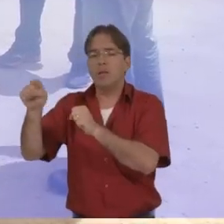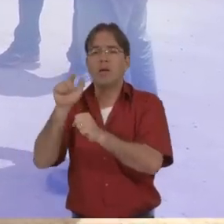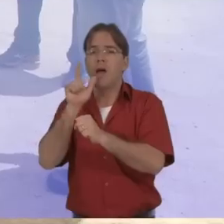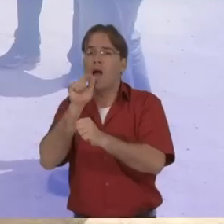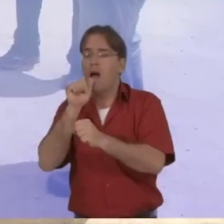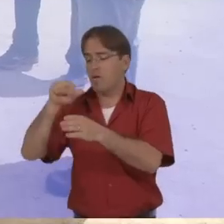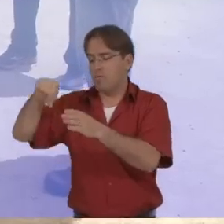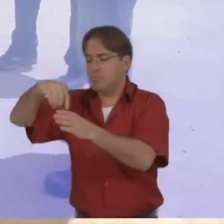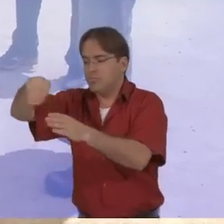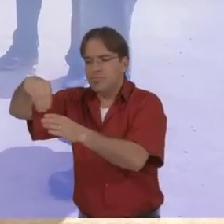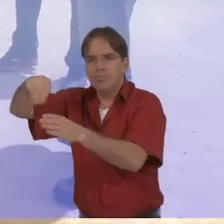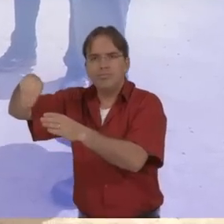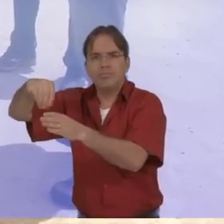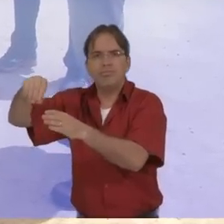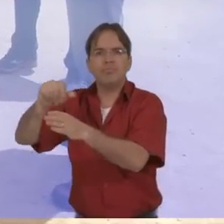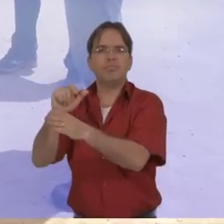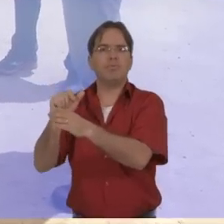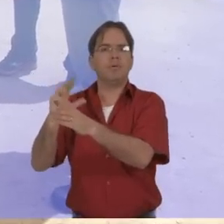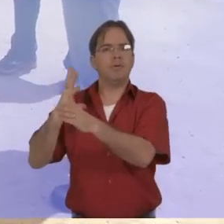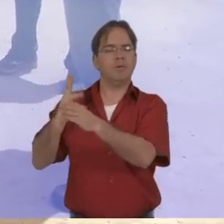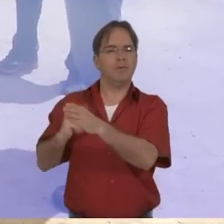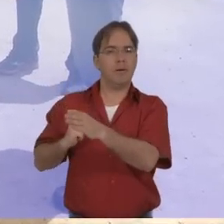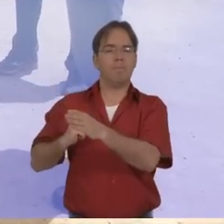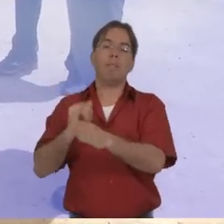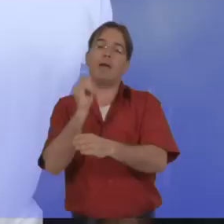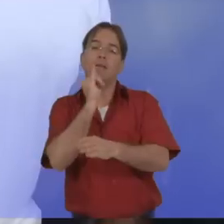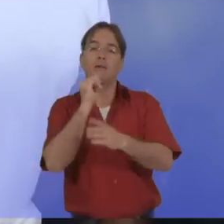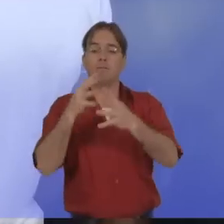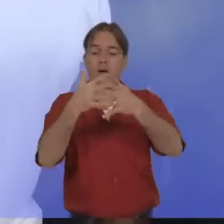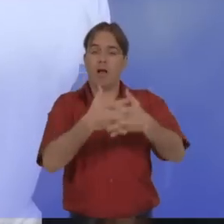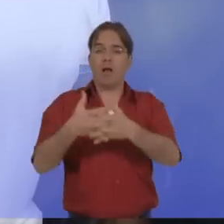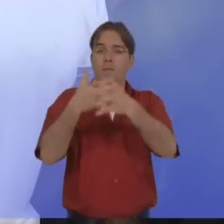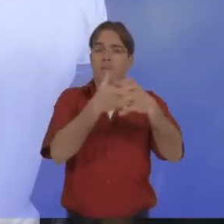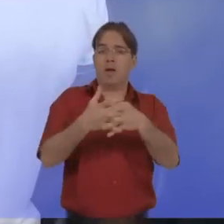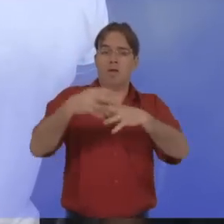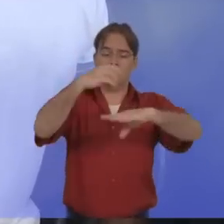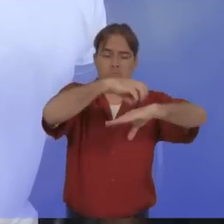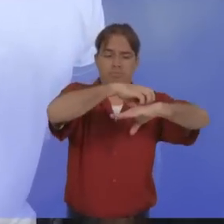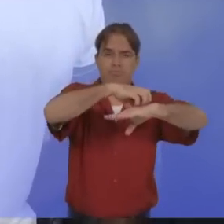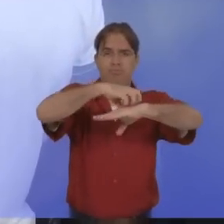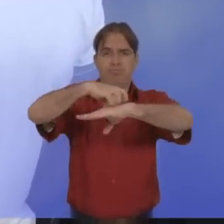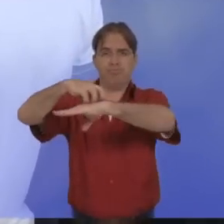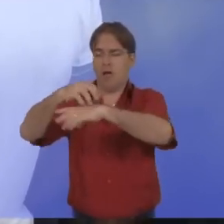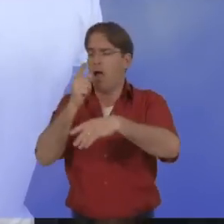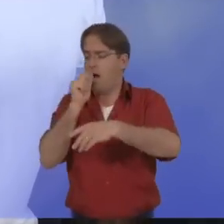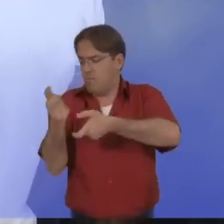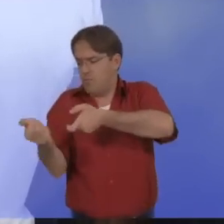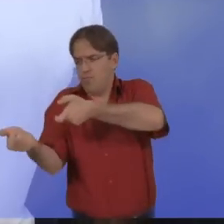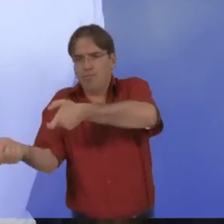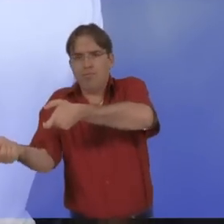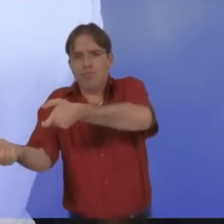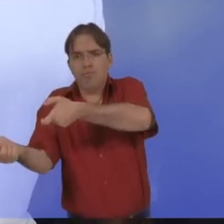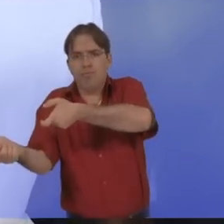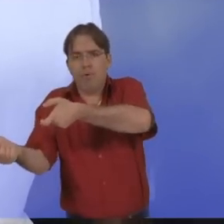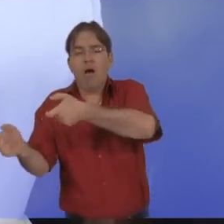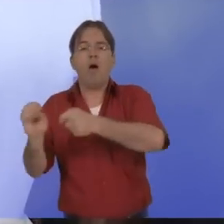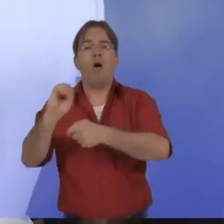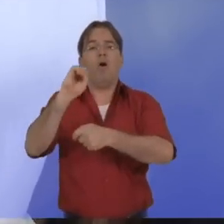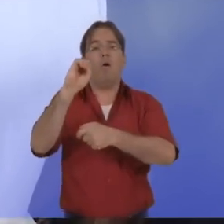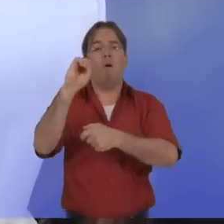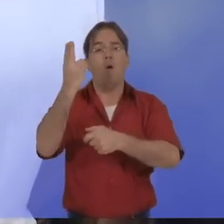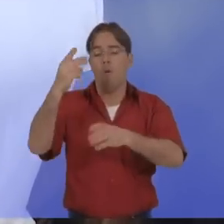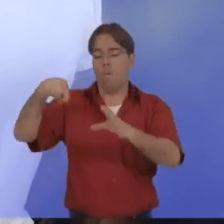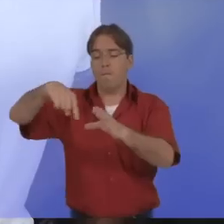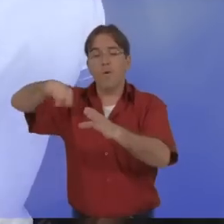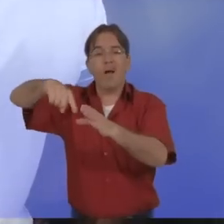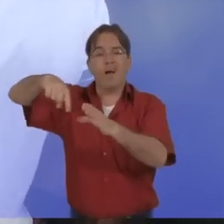clarificação das águas, quer sejam águas distribuídas pelos caminhões-pipas, quer sejam águas de barreiros, que